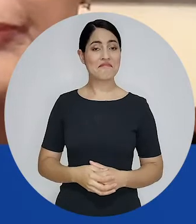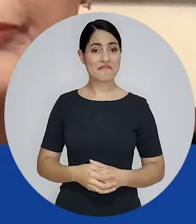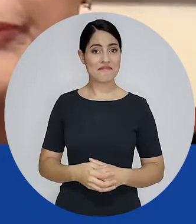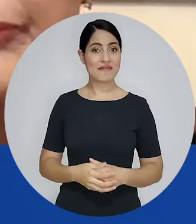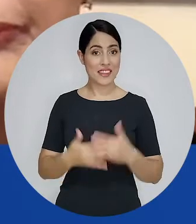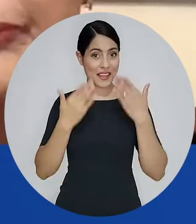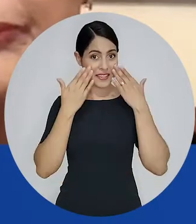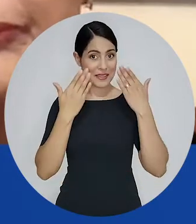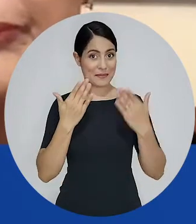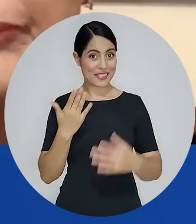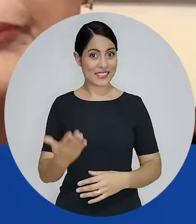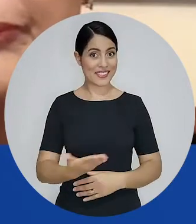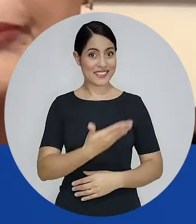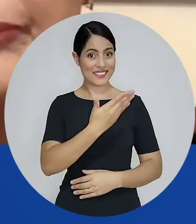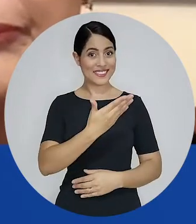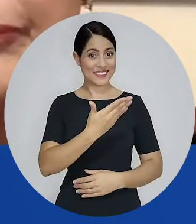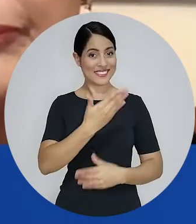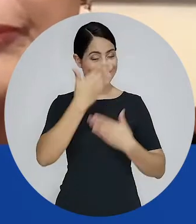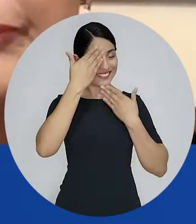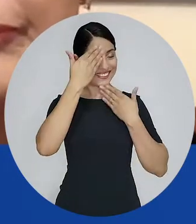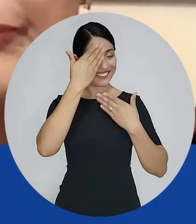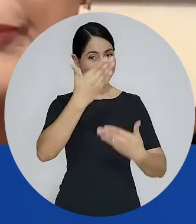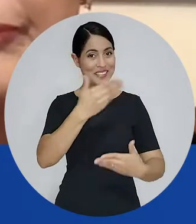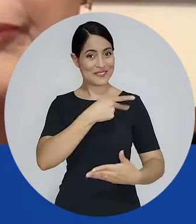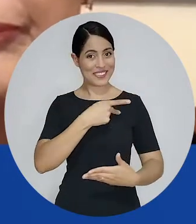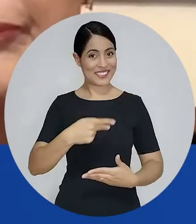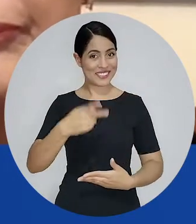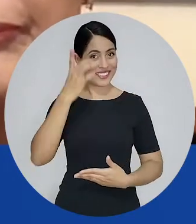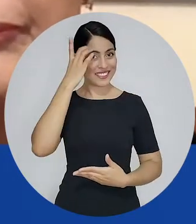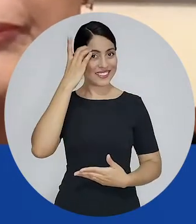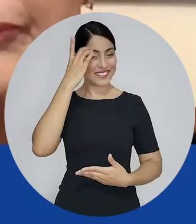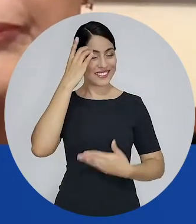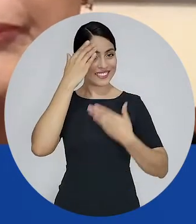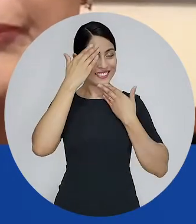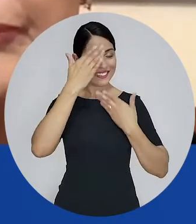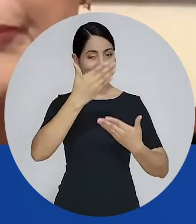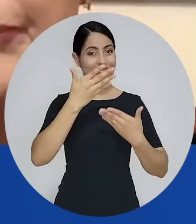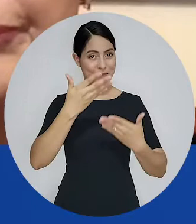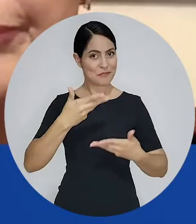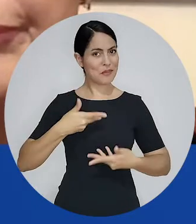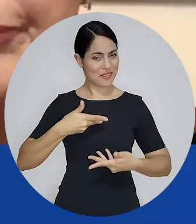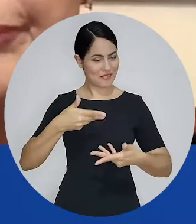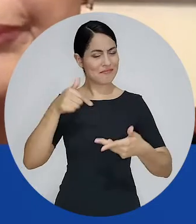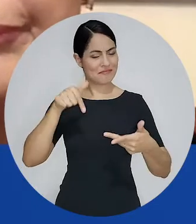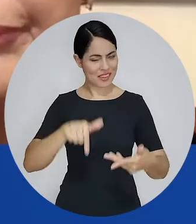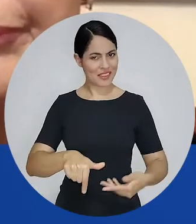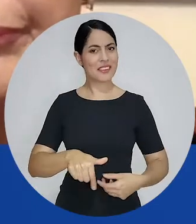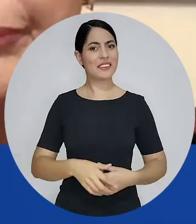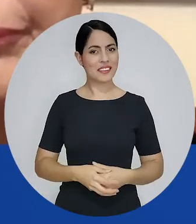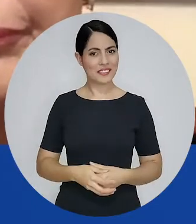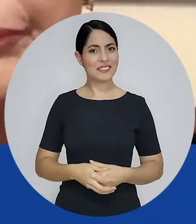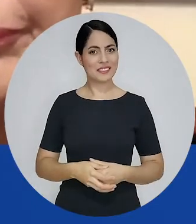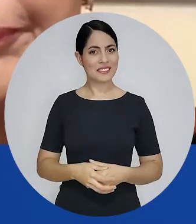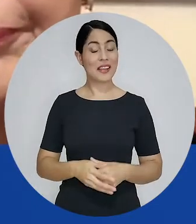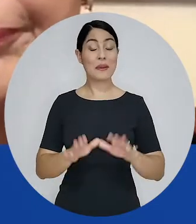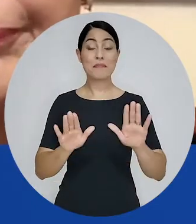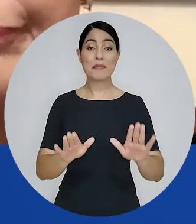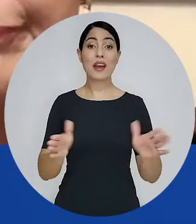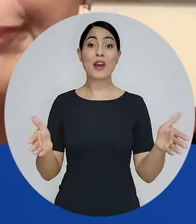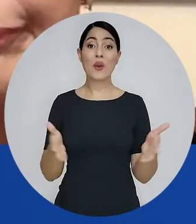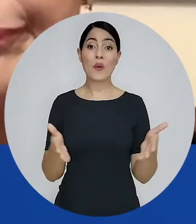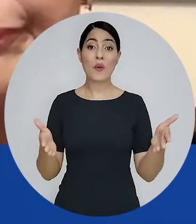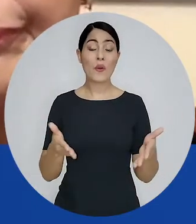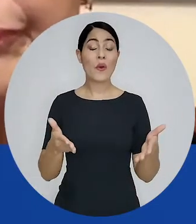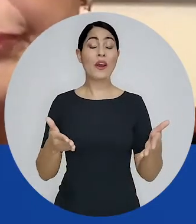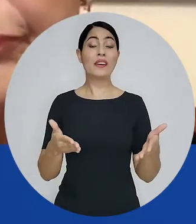posso terminar essa apresentação, mais uma vez agradecendo a presidenta Dilma Rousseff por aceitar o nosso convite, mas eu não posso